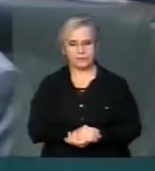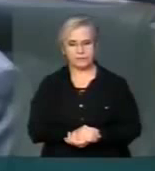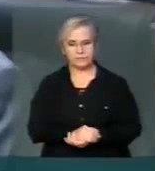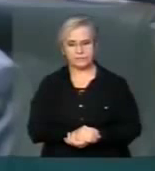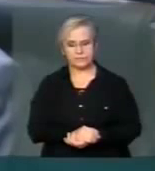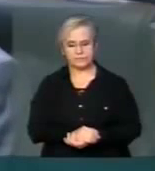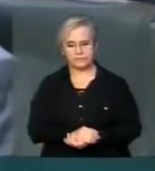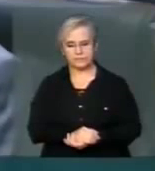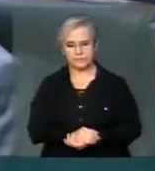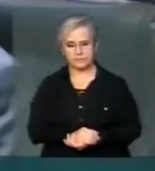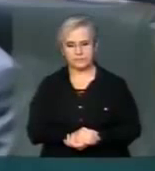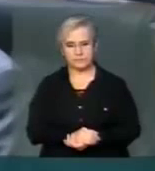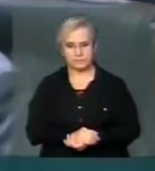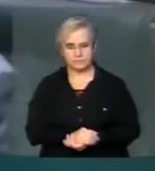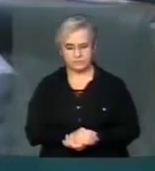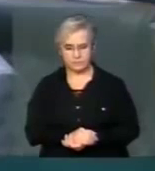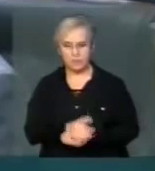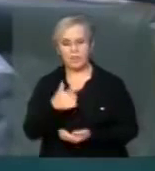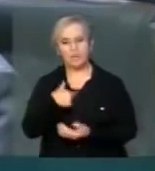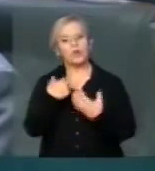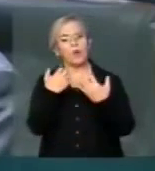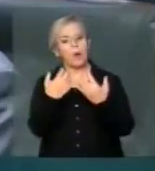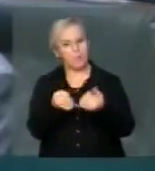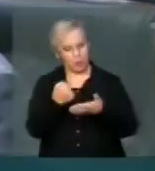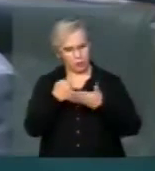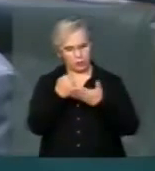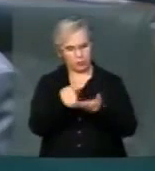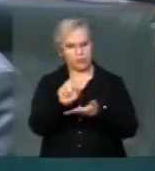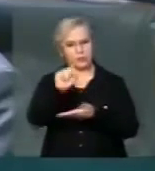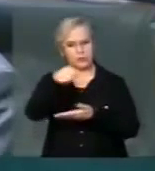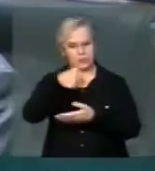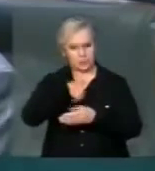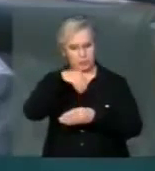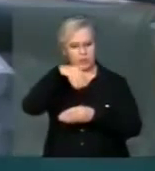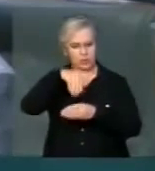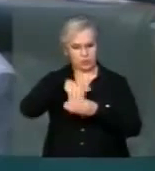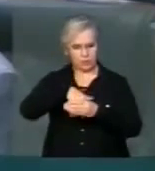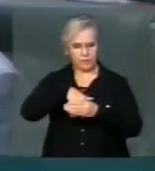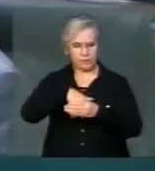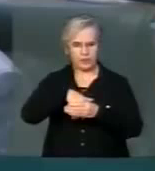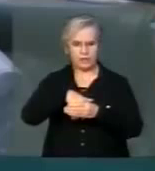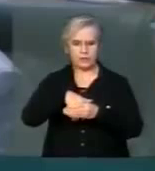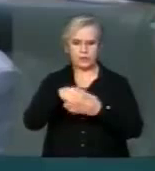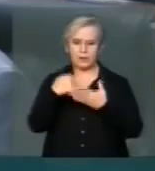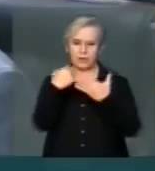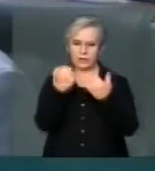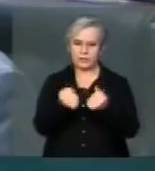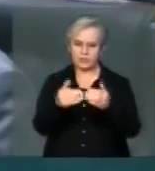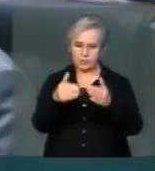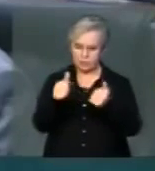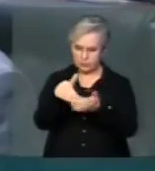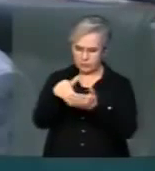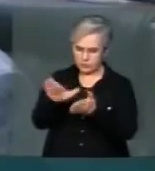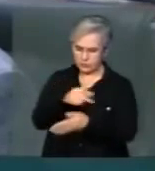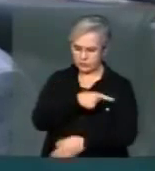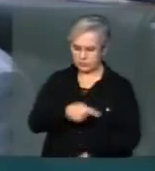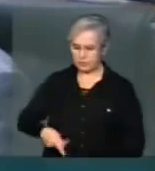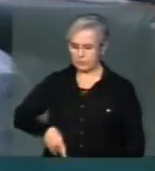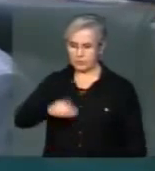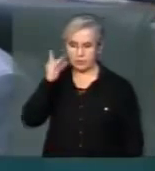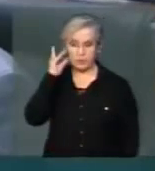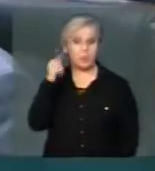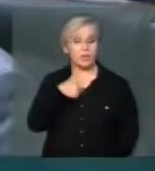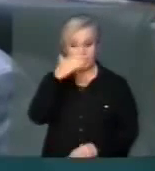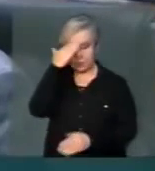Conclui, deputado. Sou a favor e votarei pelo pedido de impeachment da Presidente Dilma. E creio que